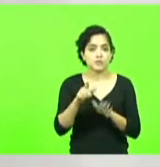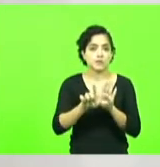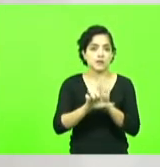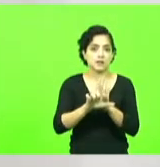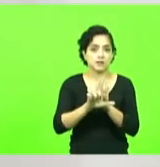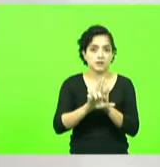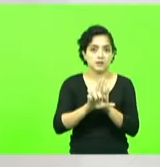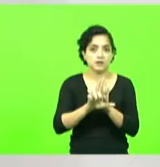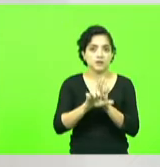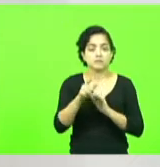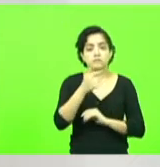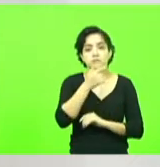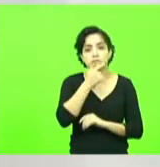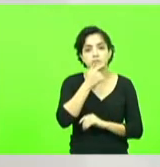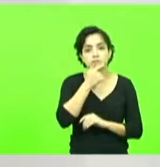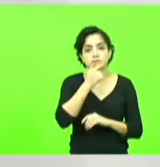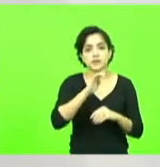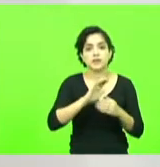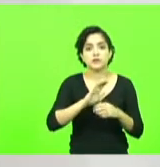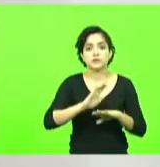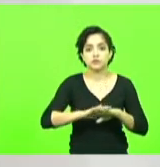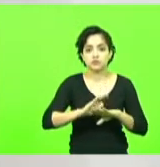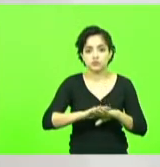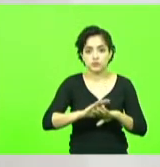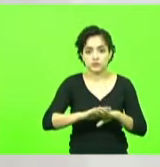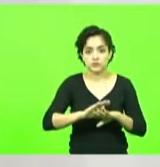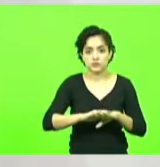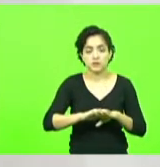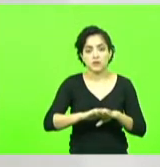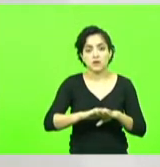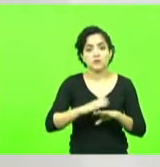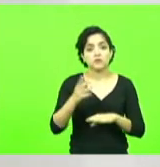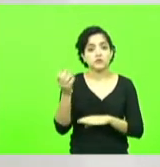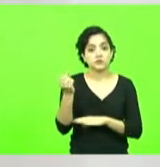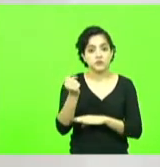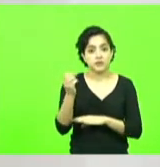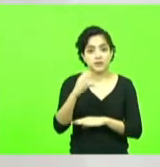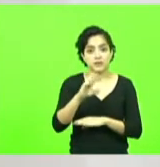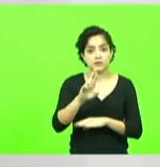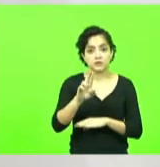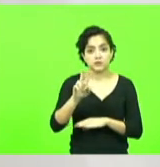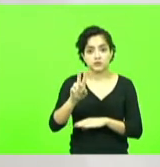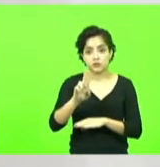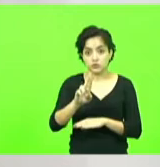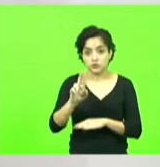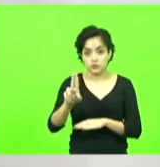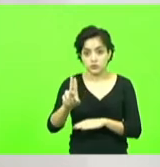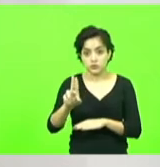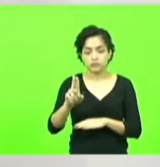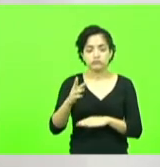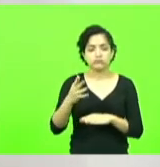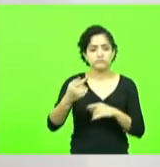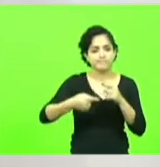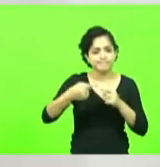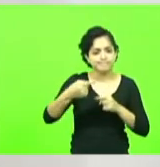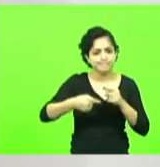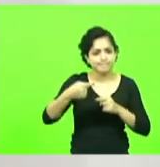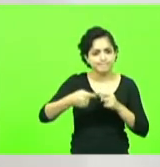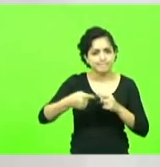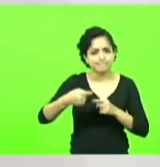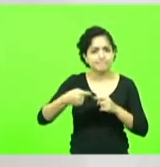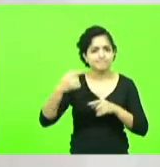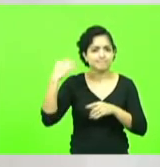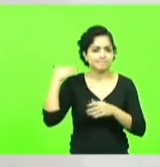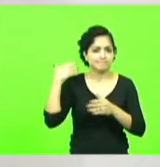queijo sobre o queijo artesanal de leite cru catarinense, que depois de um amplo debate que começou lá em 2016,